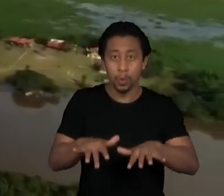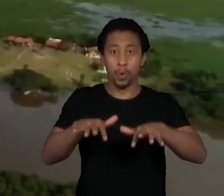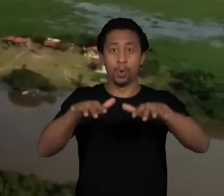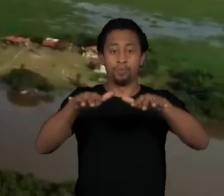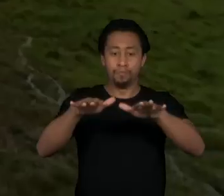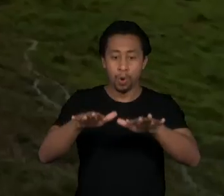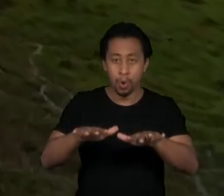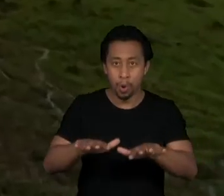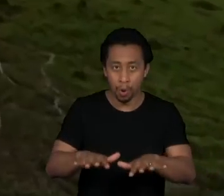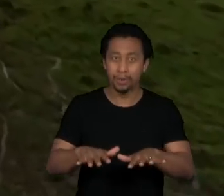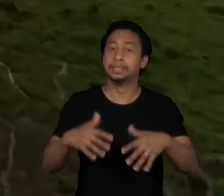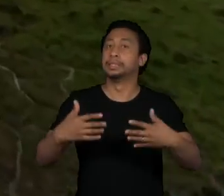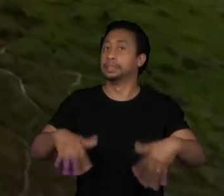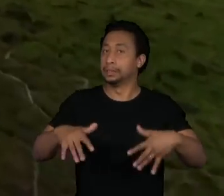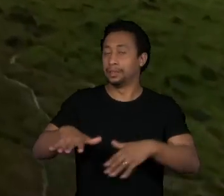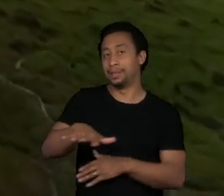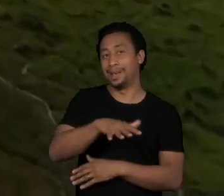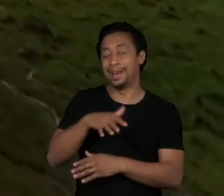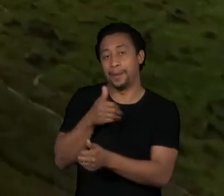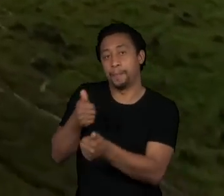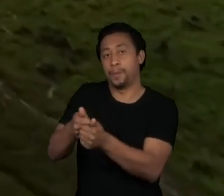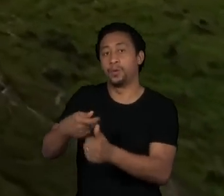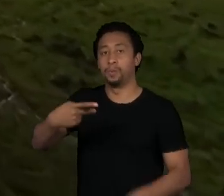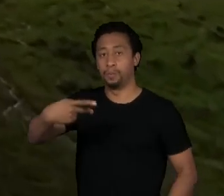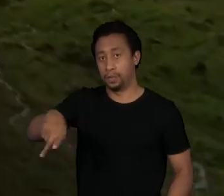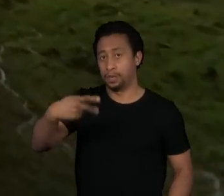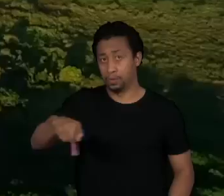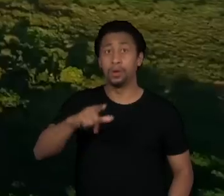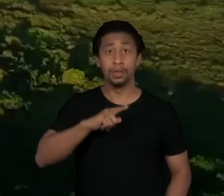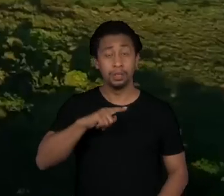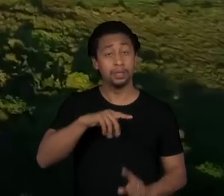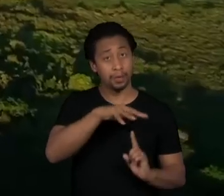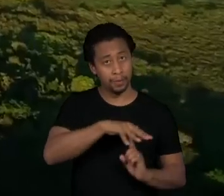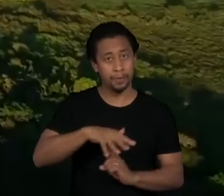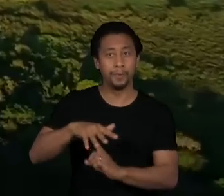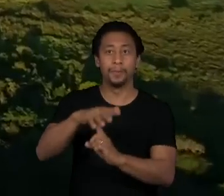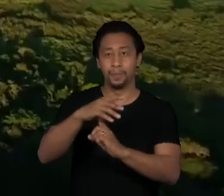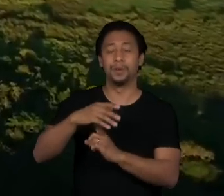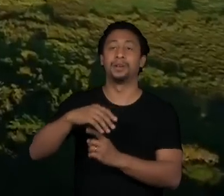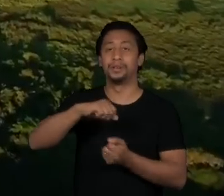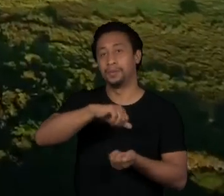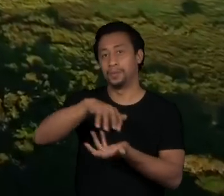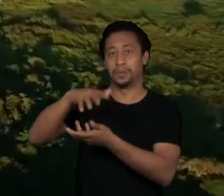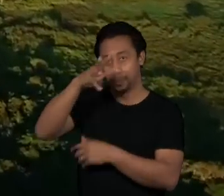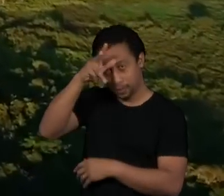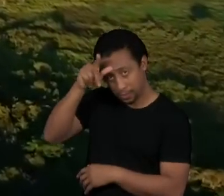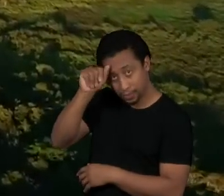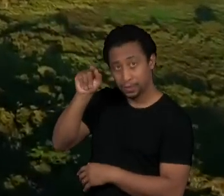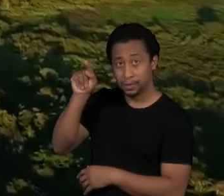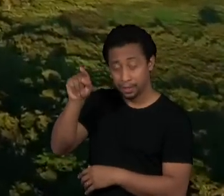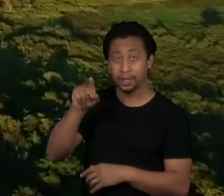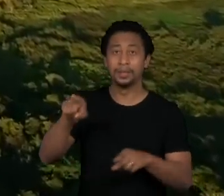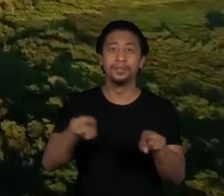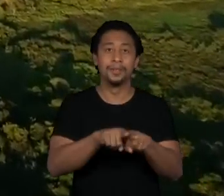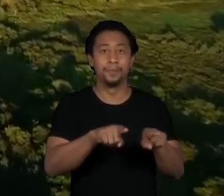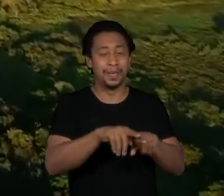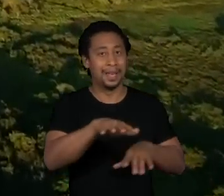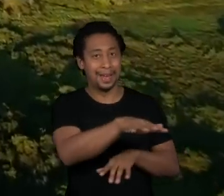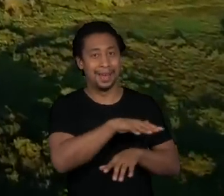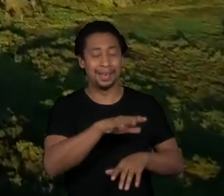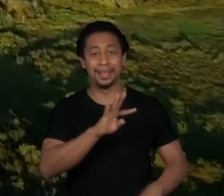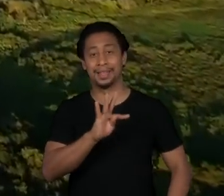você tem áreas protegidas, como o Parque Nacional do Pantanal Mato Grossense, a Estação Ecológica do Tayamã, é uma área